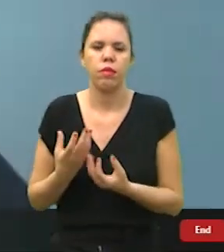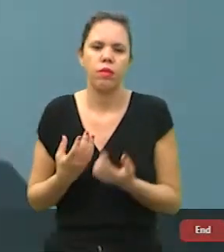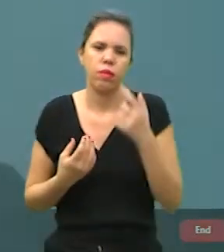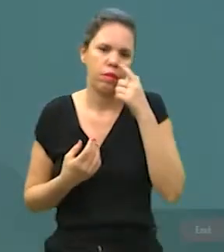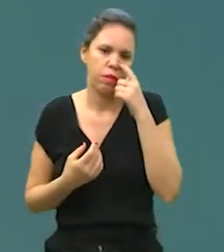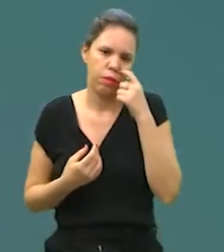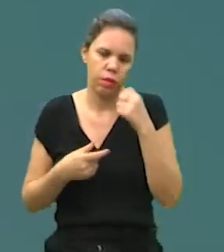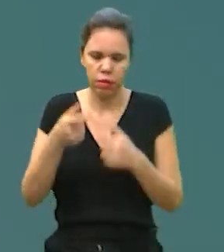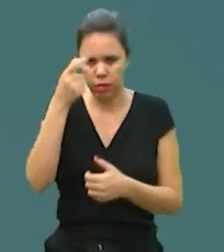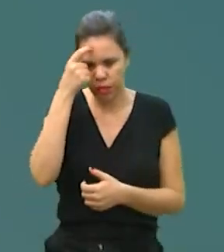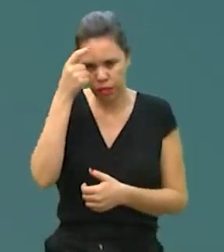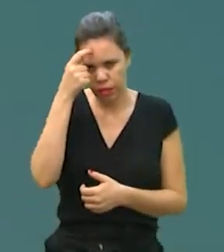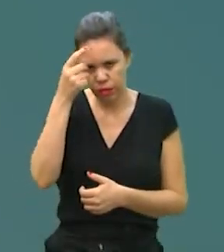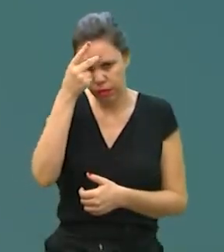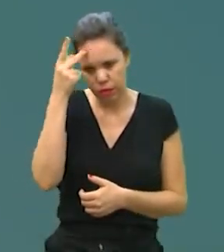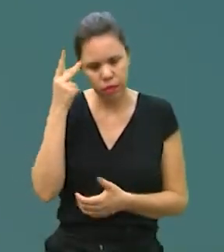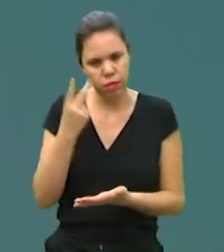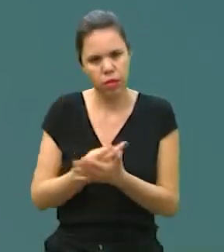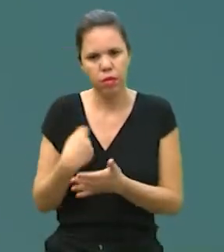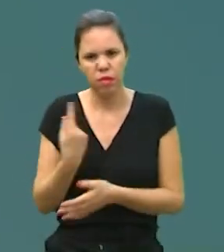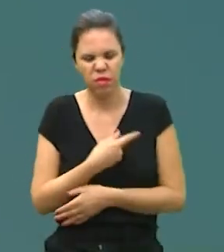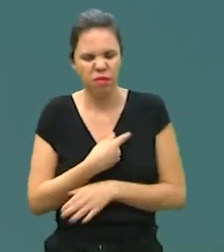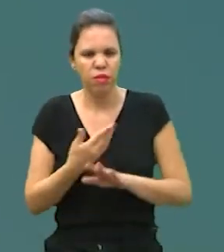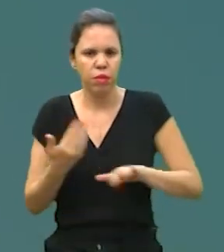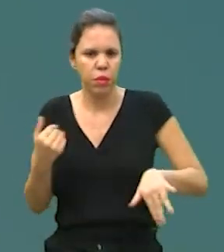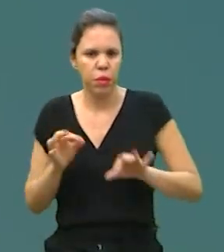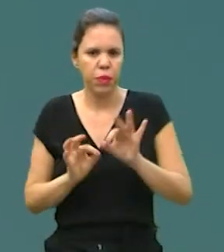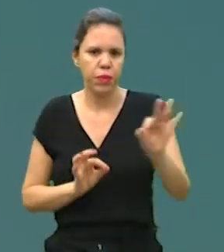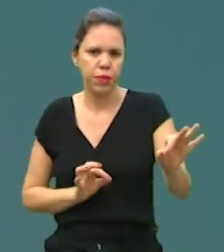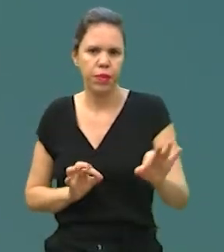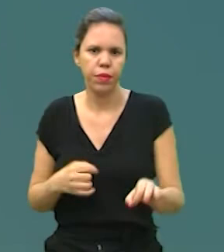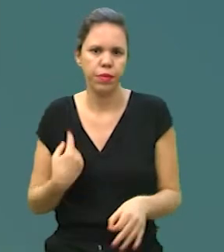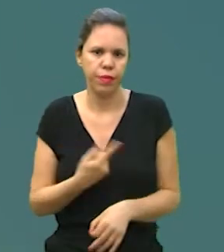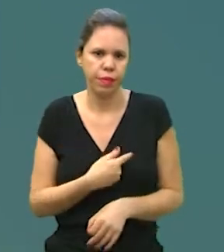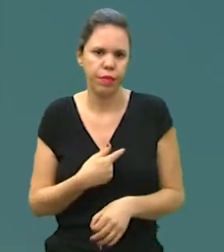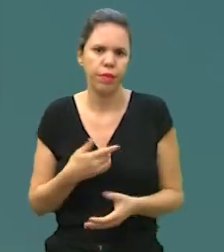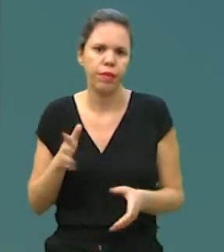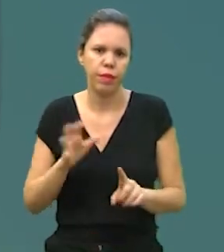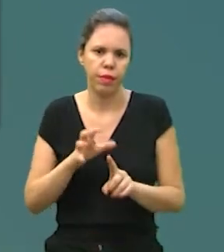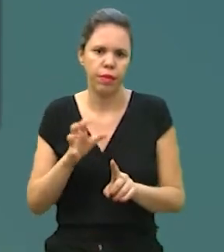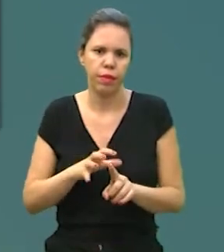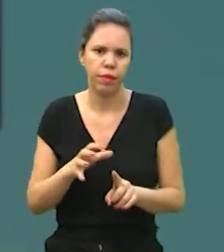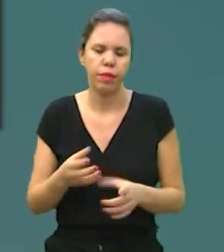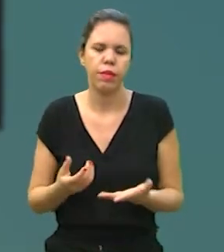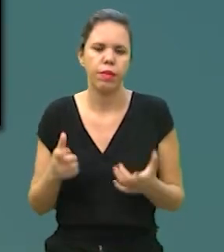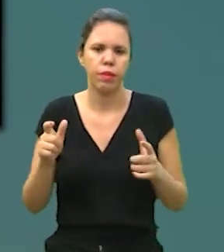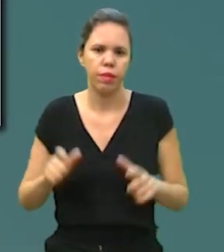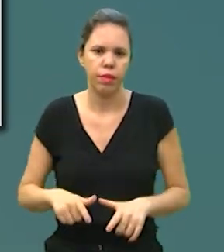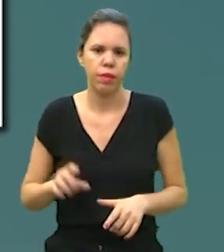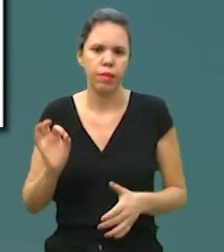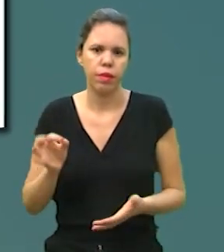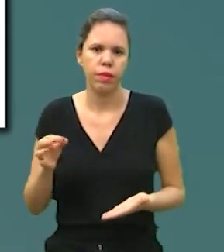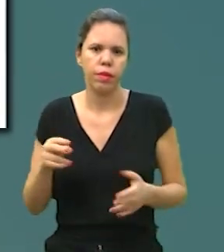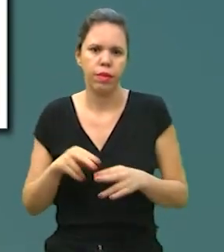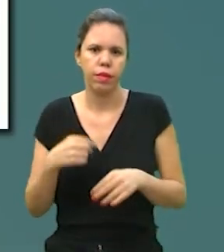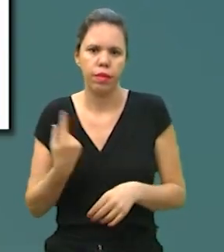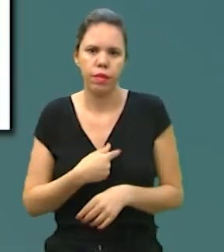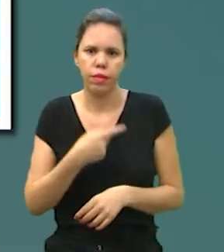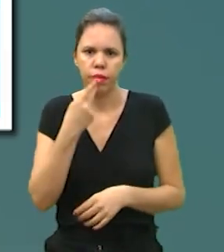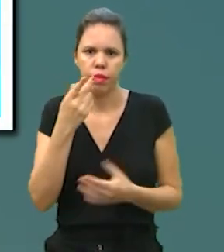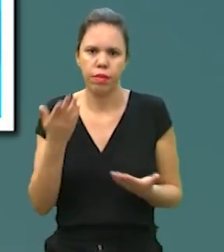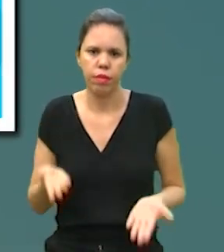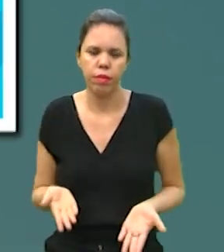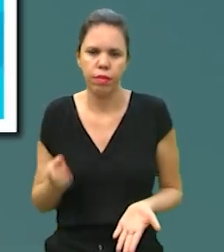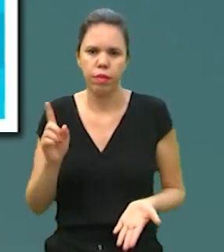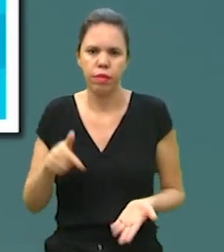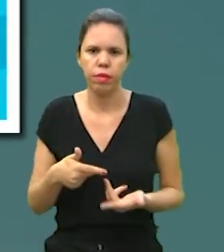essa parte de conscientização, que mesmo a gente estando longe, a gente está influenciando ali exatamente pelo que eu já